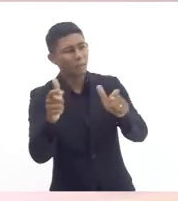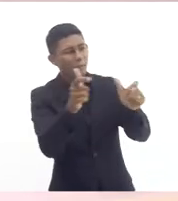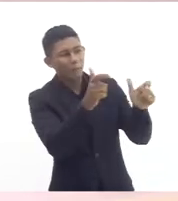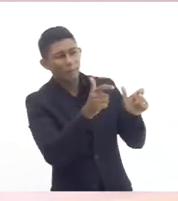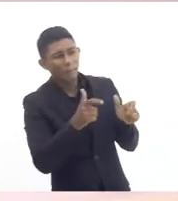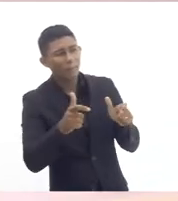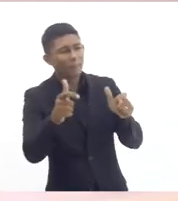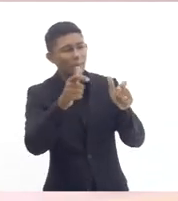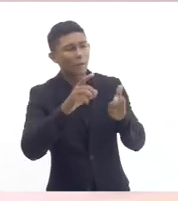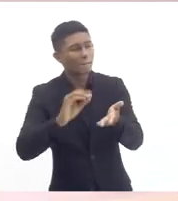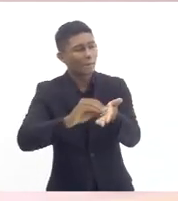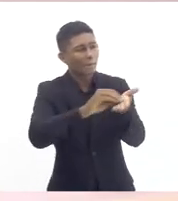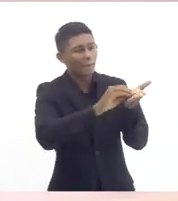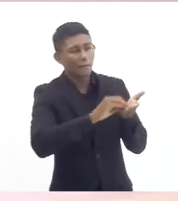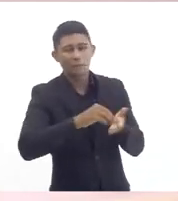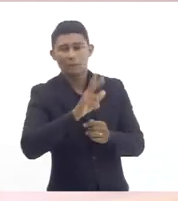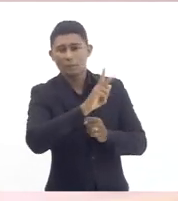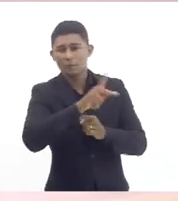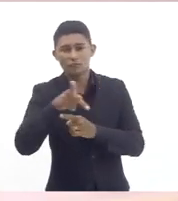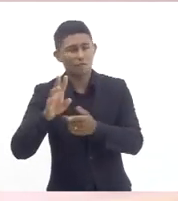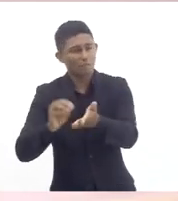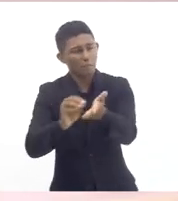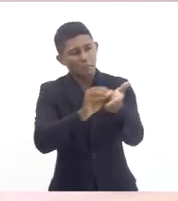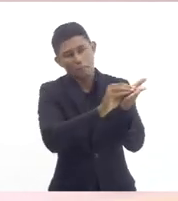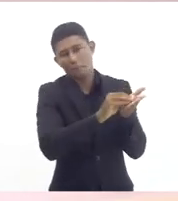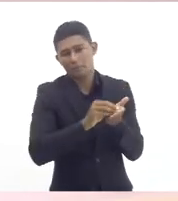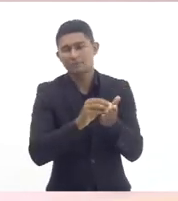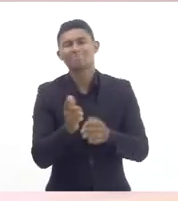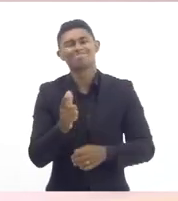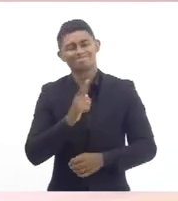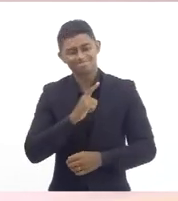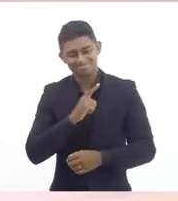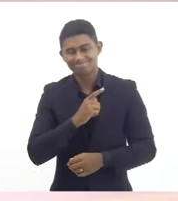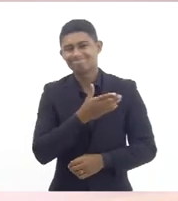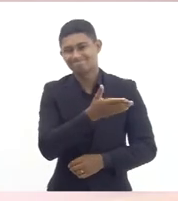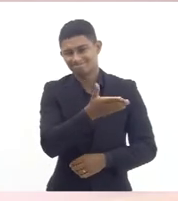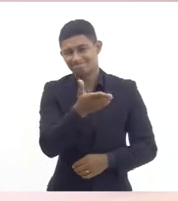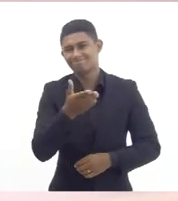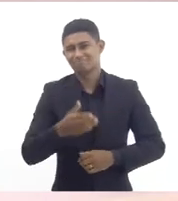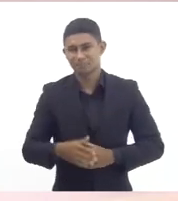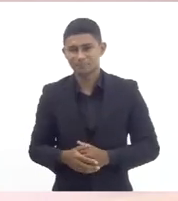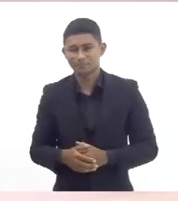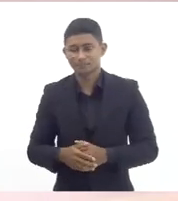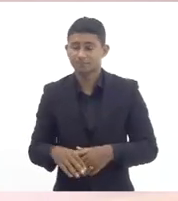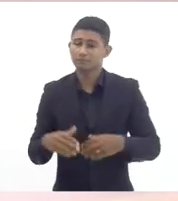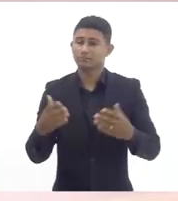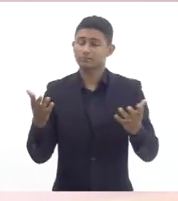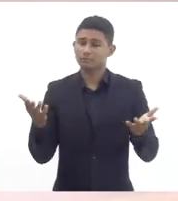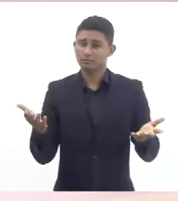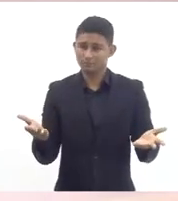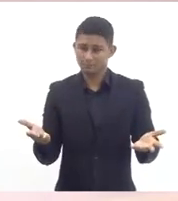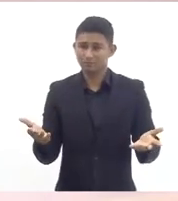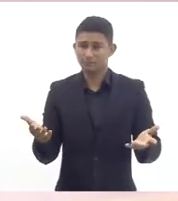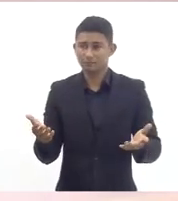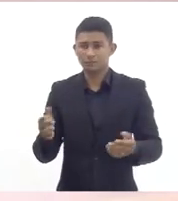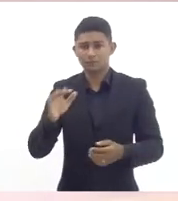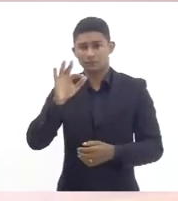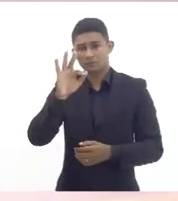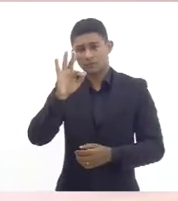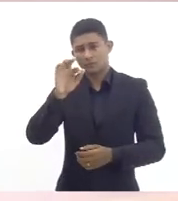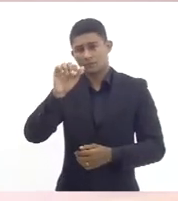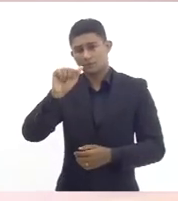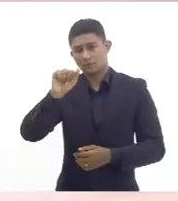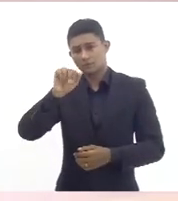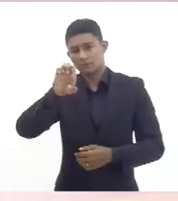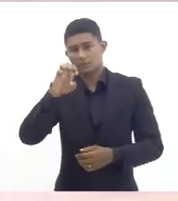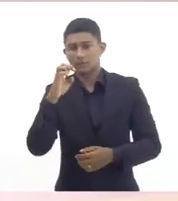redes e particularmente dentro dessa ousadia que a Faietec teve de